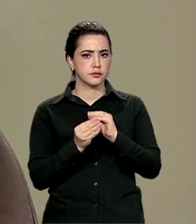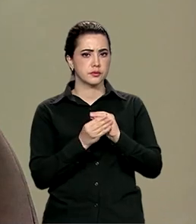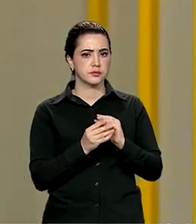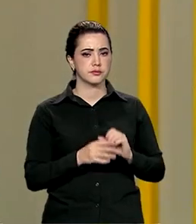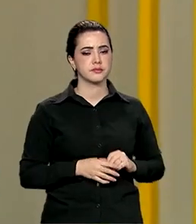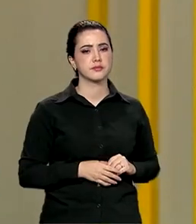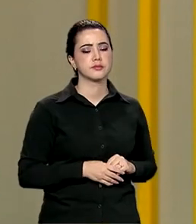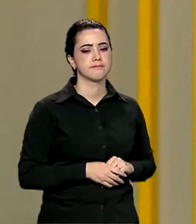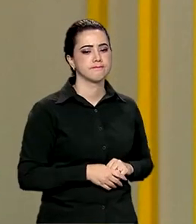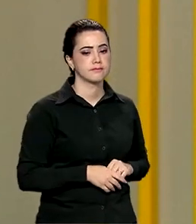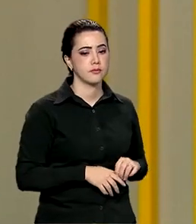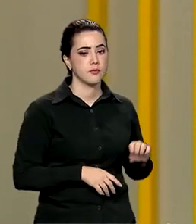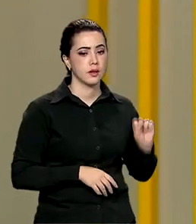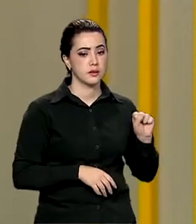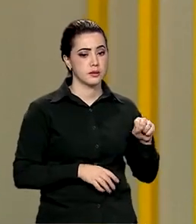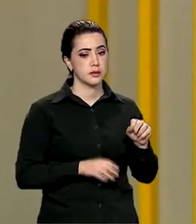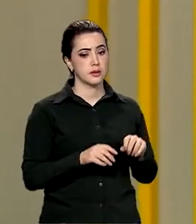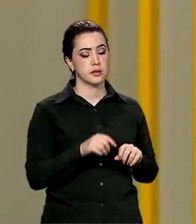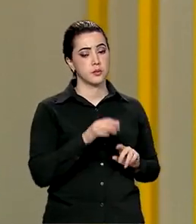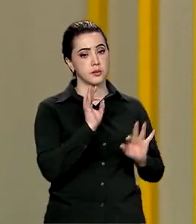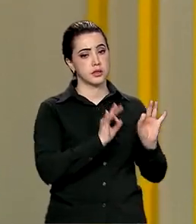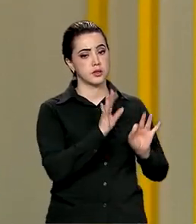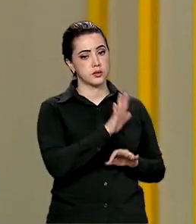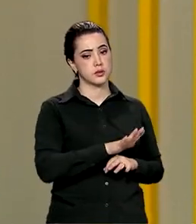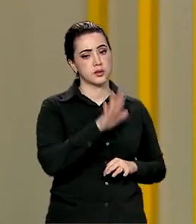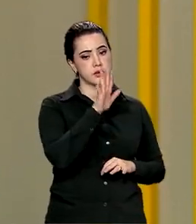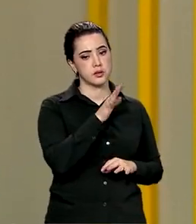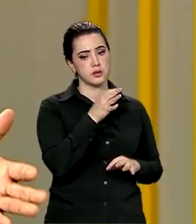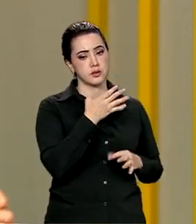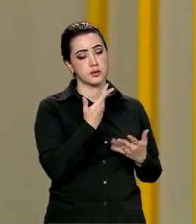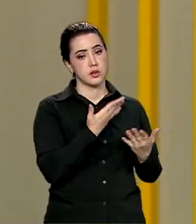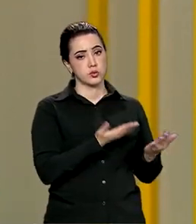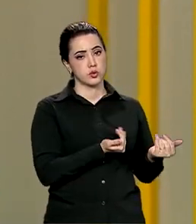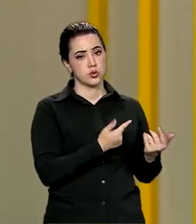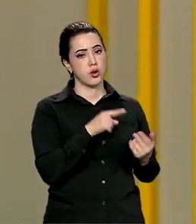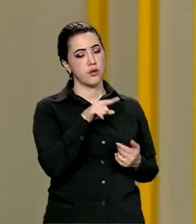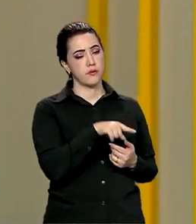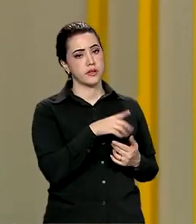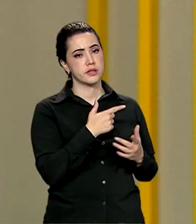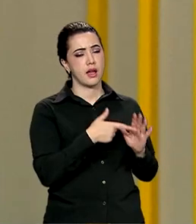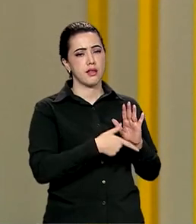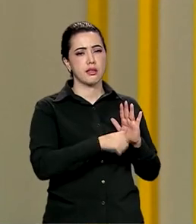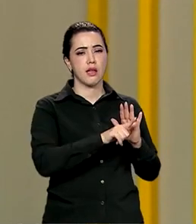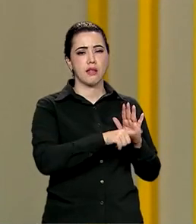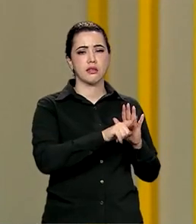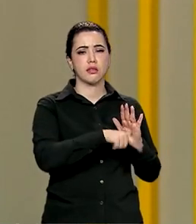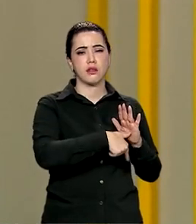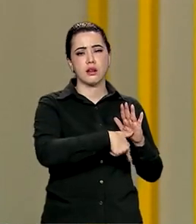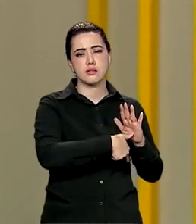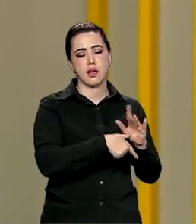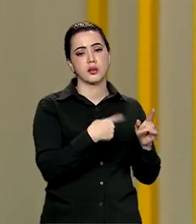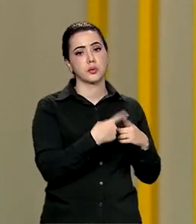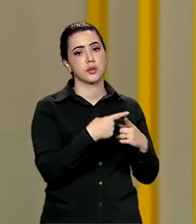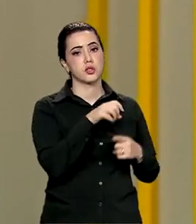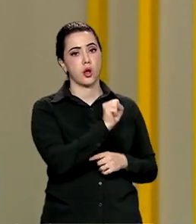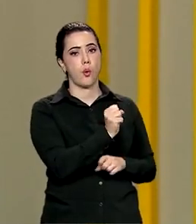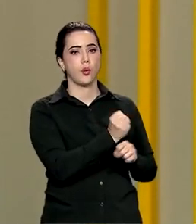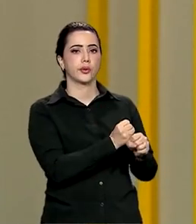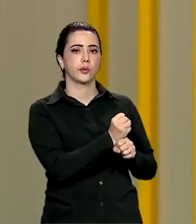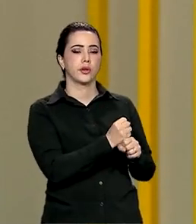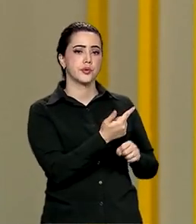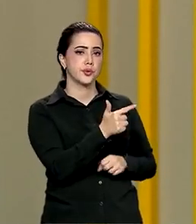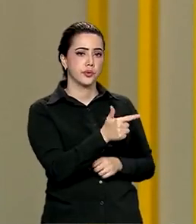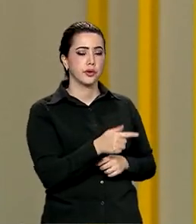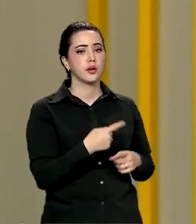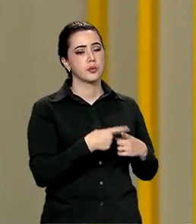juventude? Com certeza. O Plano Nacional de Juventude, ele está um pouco defasado, porque nós estamos há oito anos sem Conferência Nacional de Juventude, que deveria ser de quatro